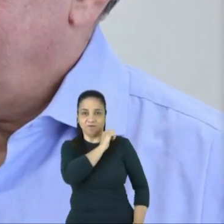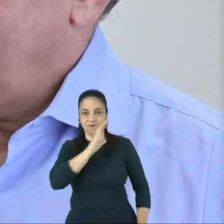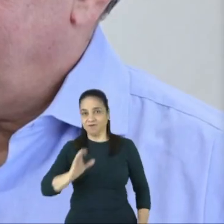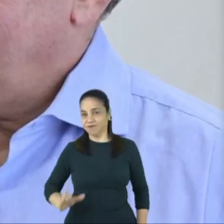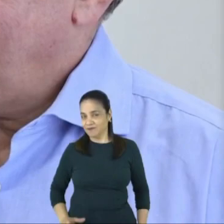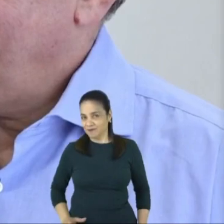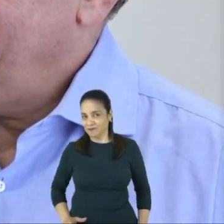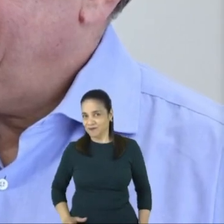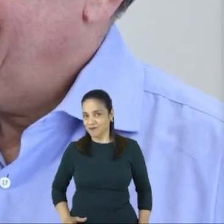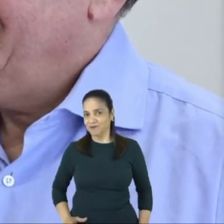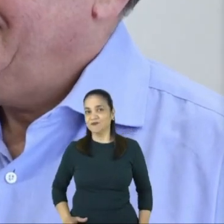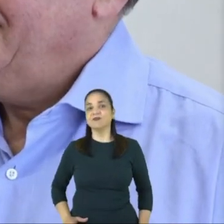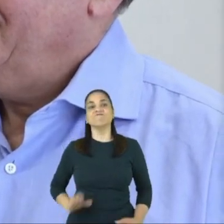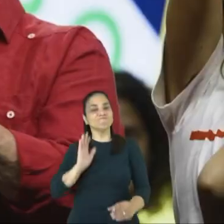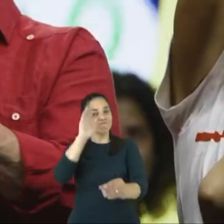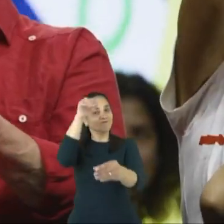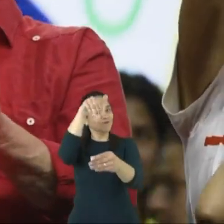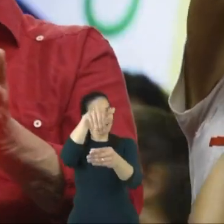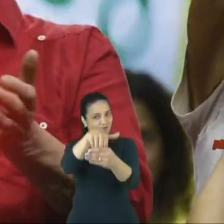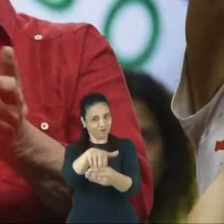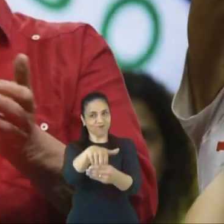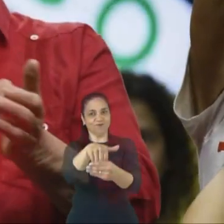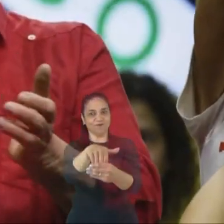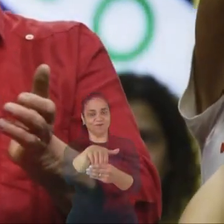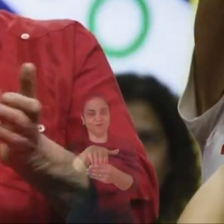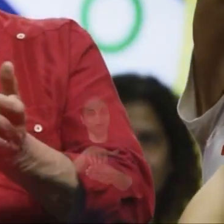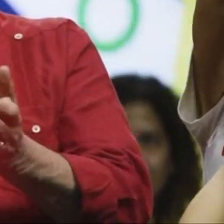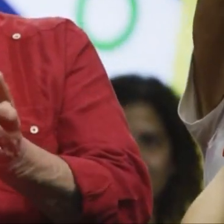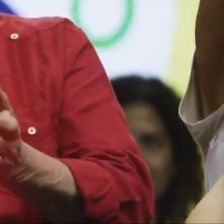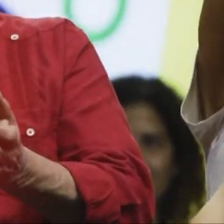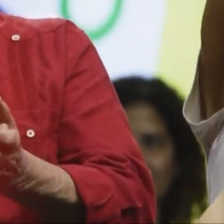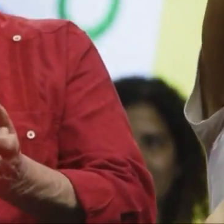e é nele que eu queria pedir para vocês votarem.